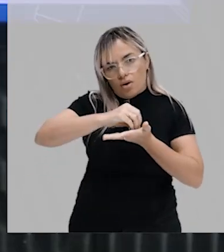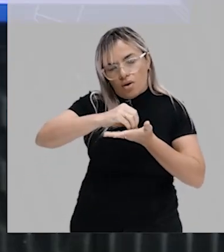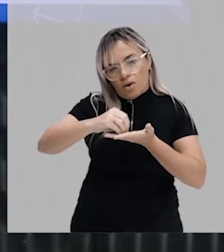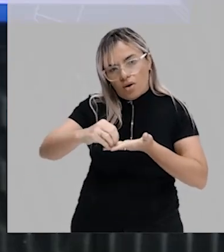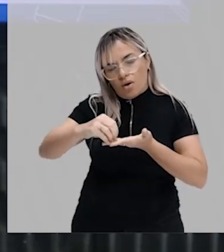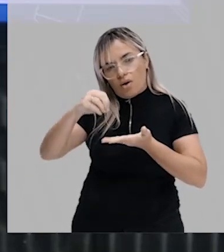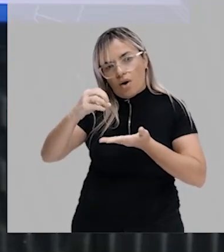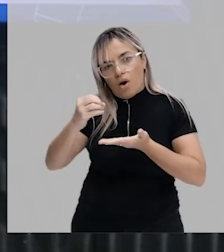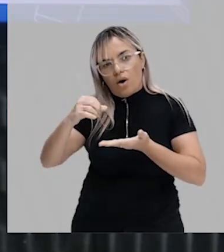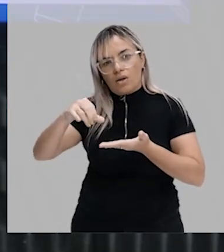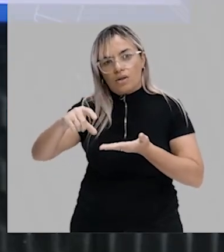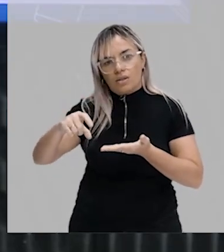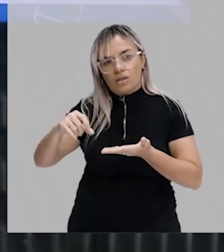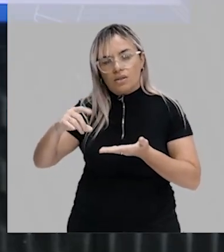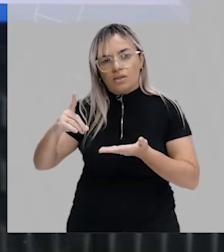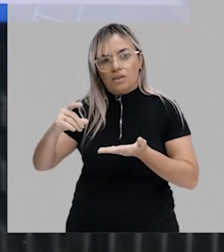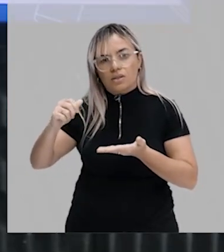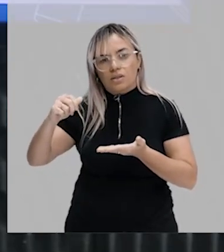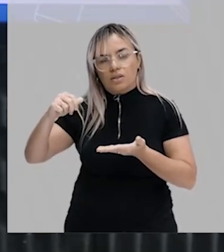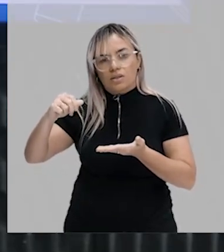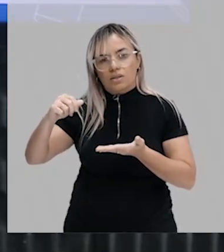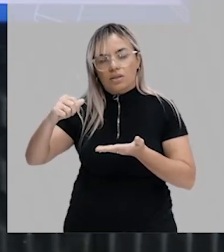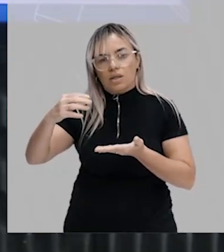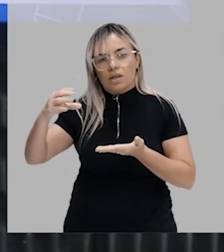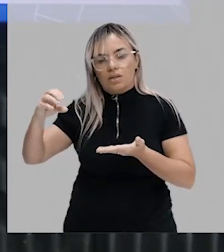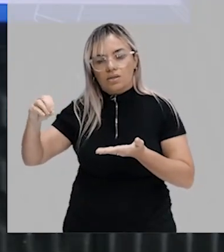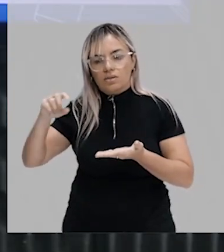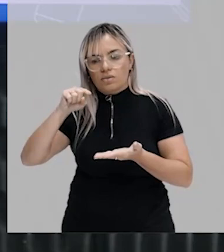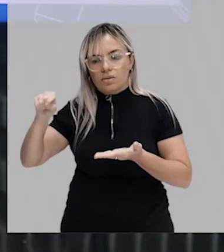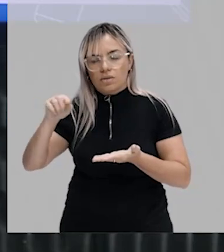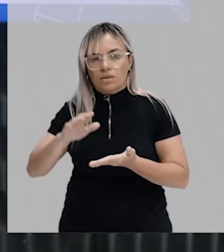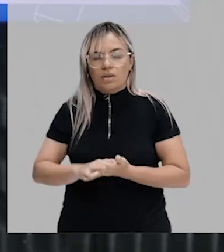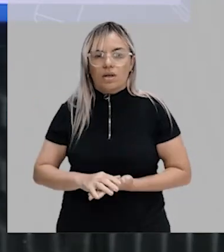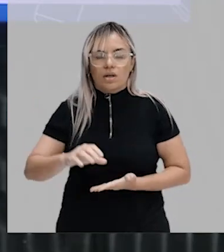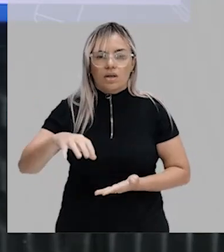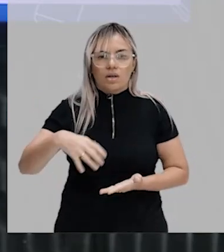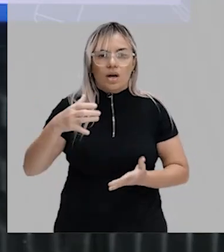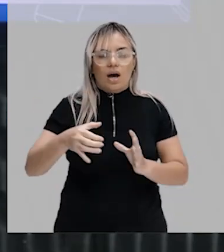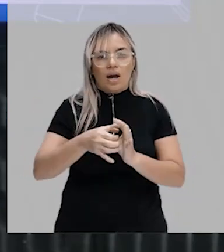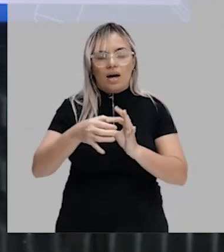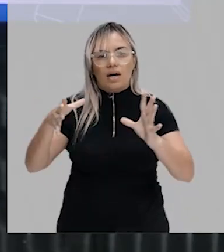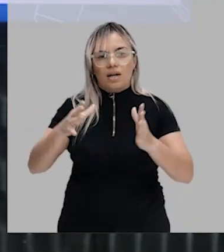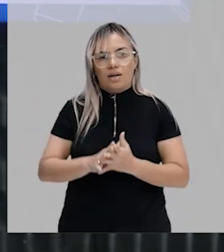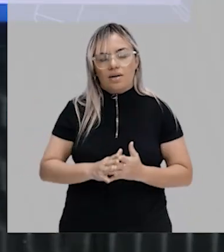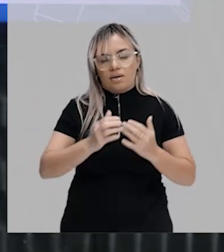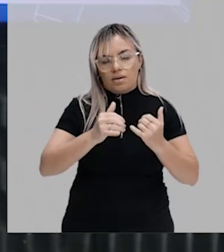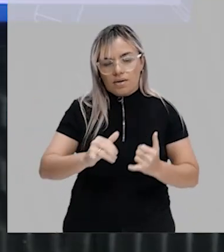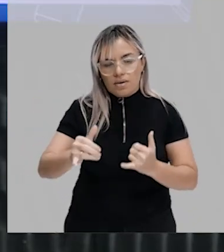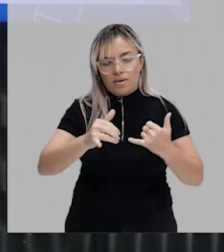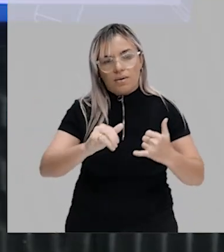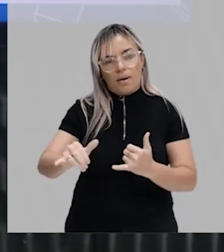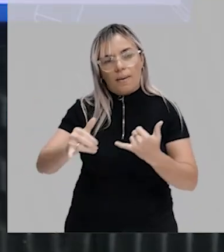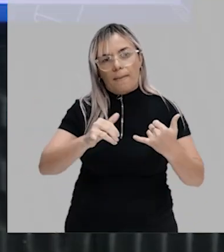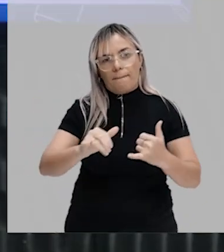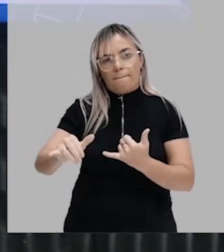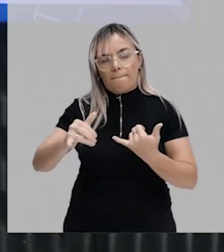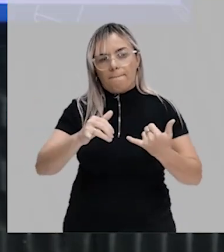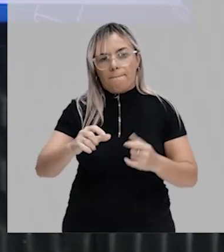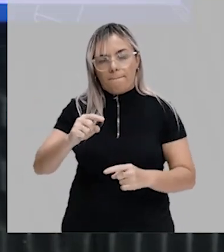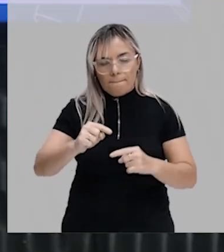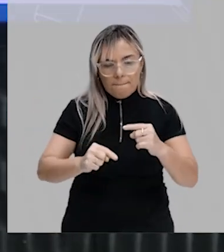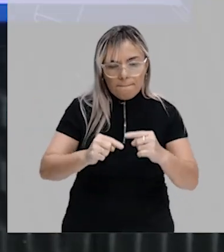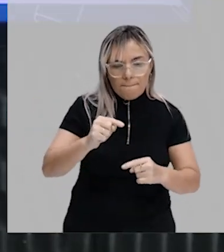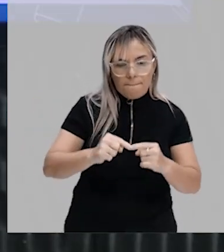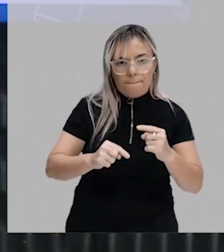compostos inorgânicos. Com essa oxidação, ocorre a liberação de energia. E com essa liberação de energia, esses indivíduos